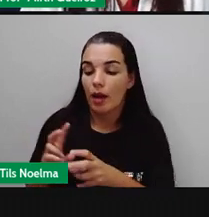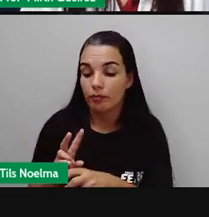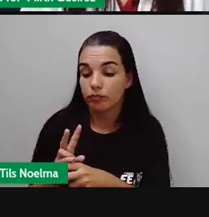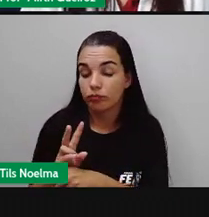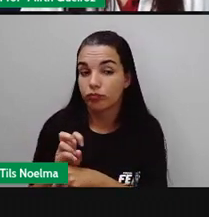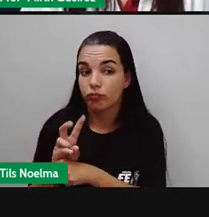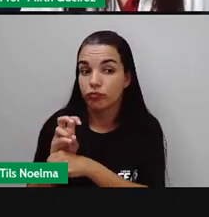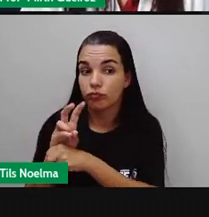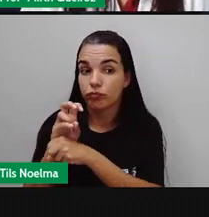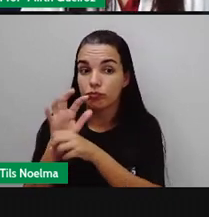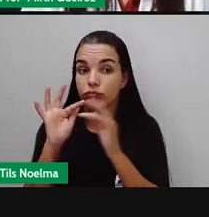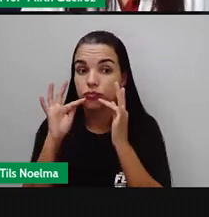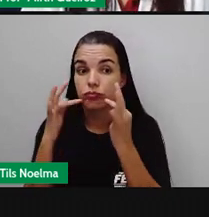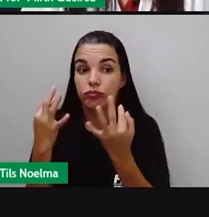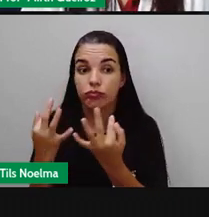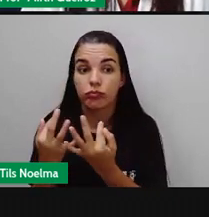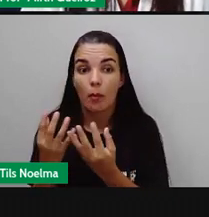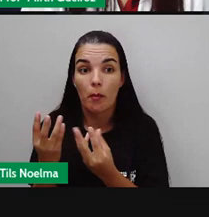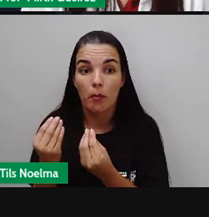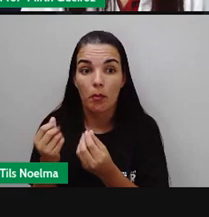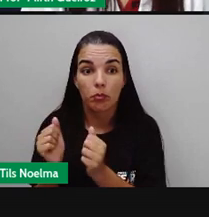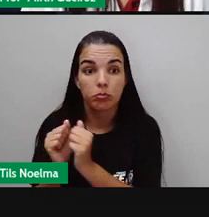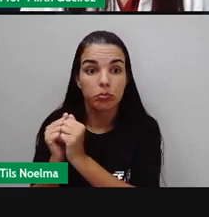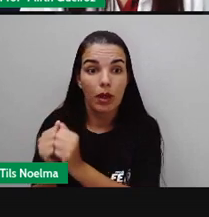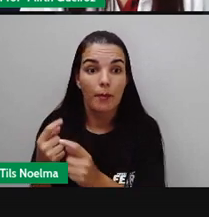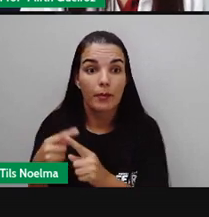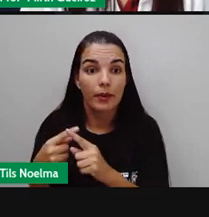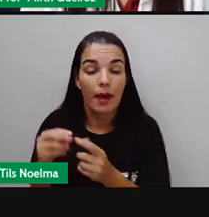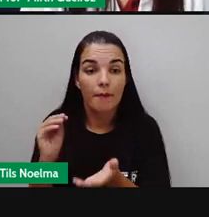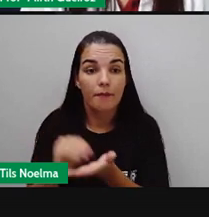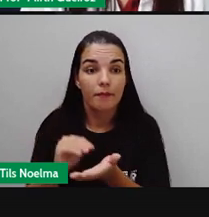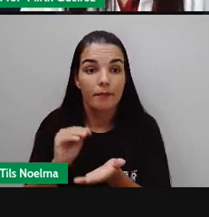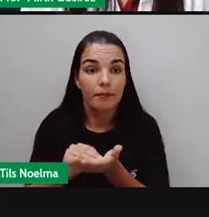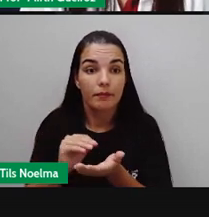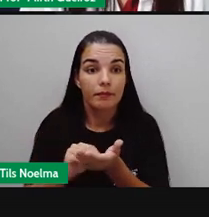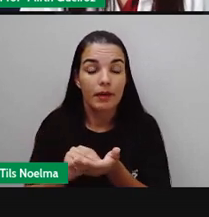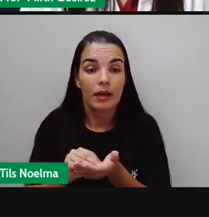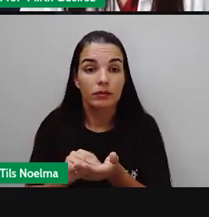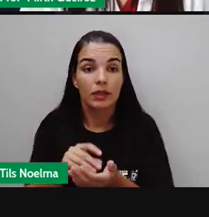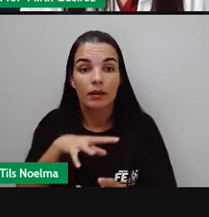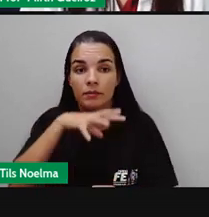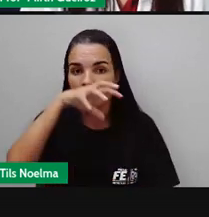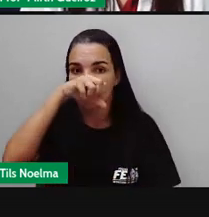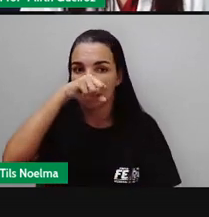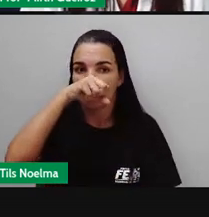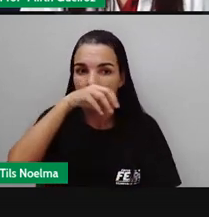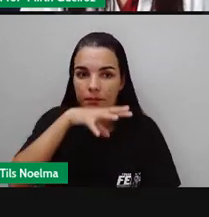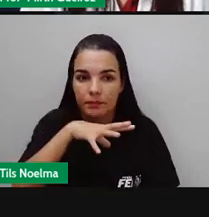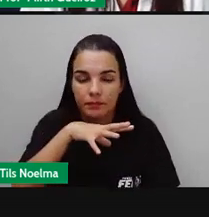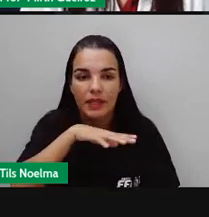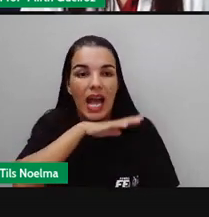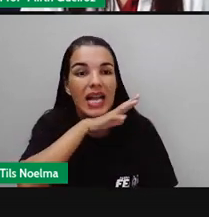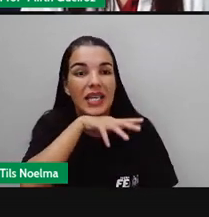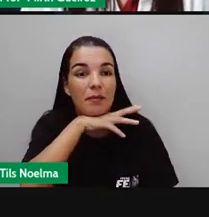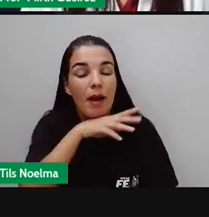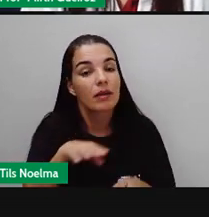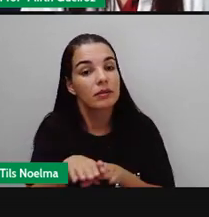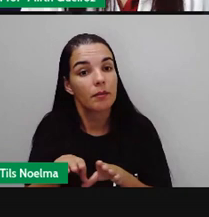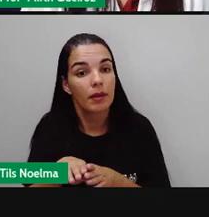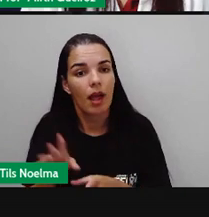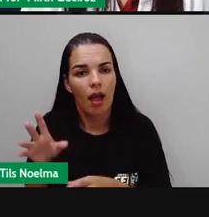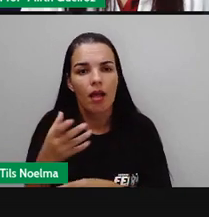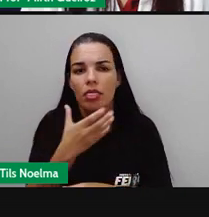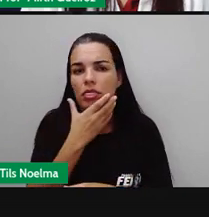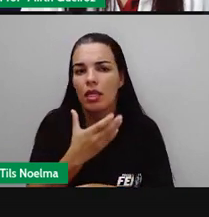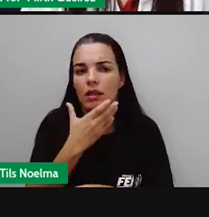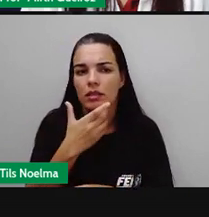grande família viral que causa infecções respiratórias em seres humanos e em animais. E em dezembro de 2019 foram